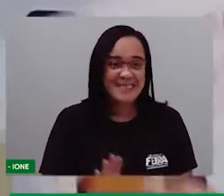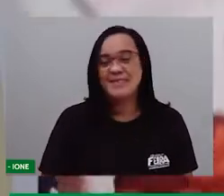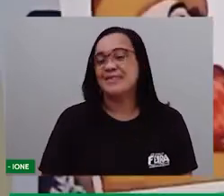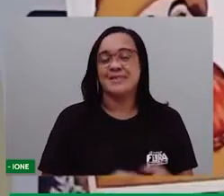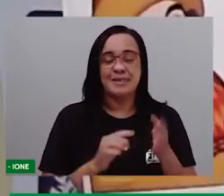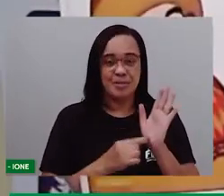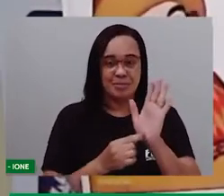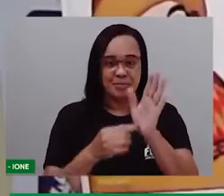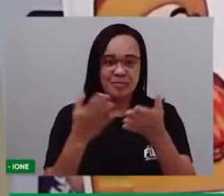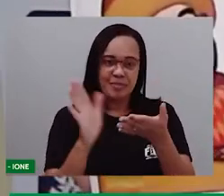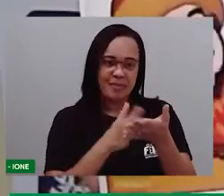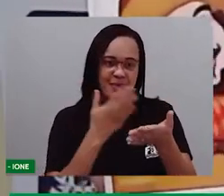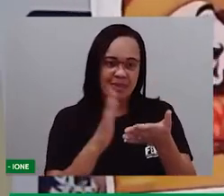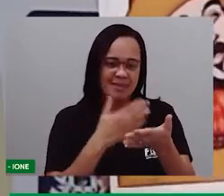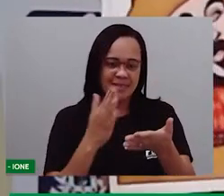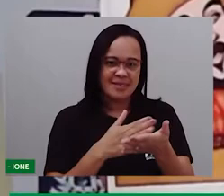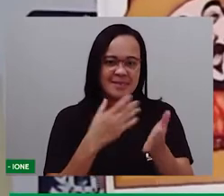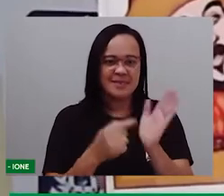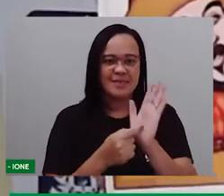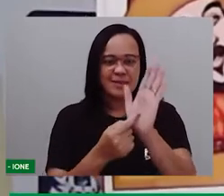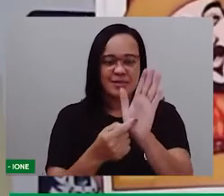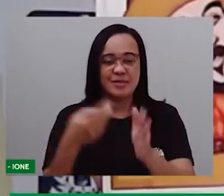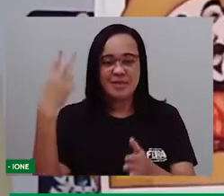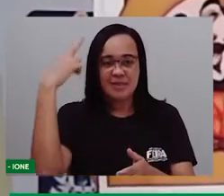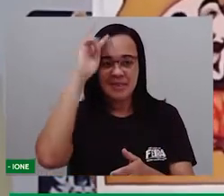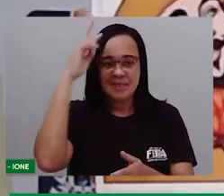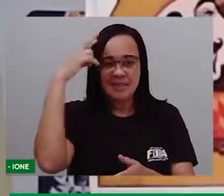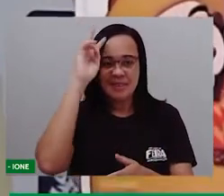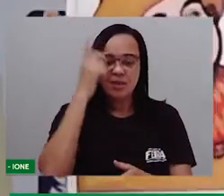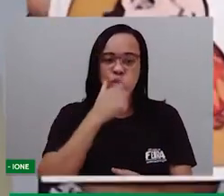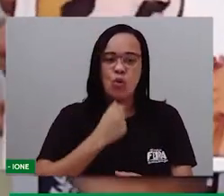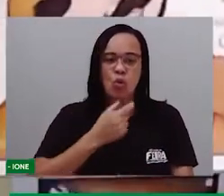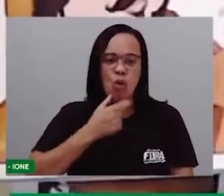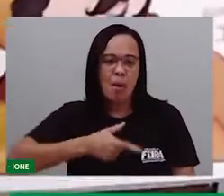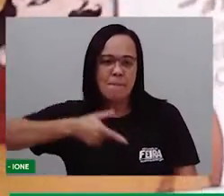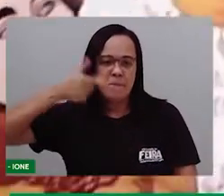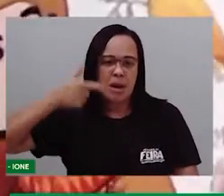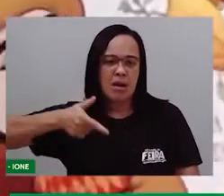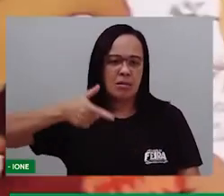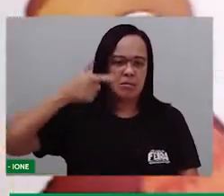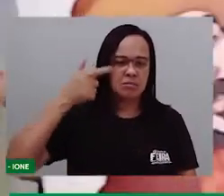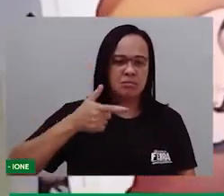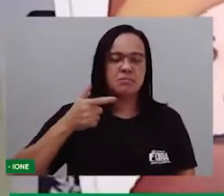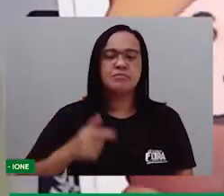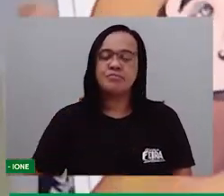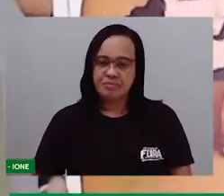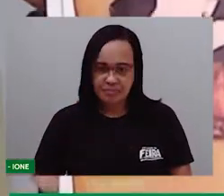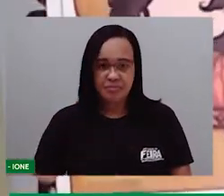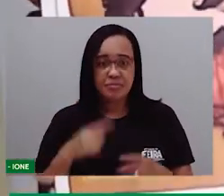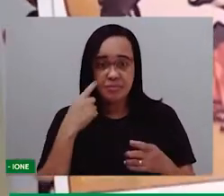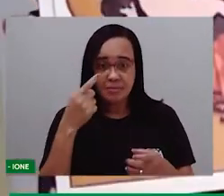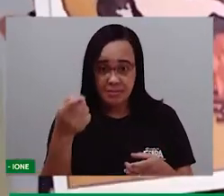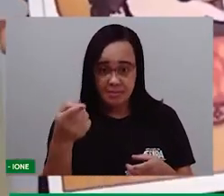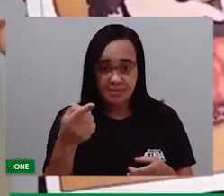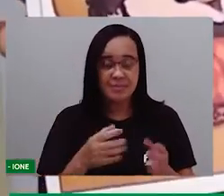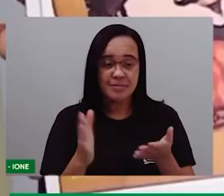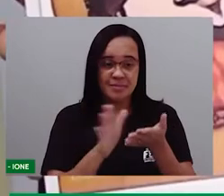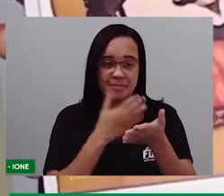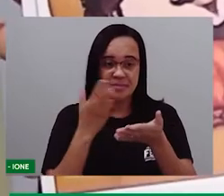livro aqui, Historinha do caçador, historinha de caçador. Olha só esse livro.